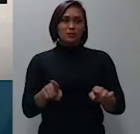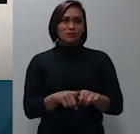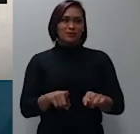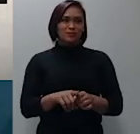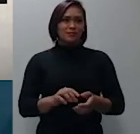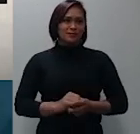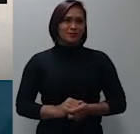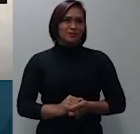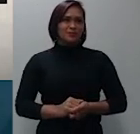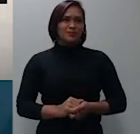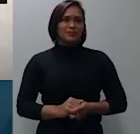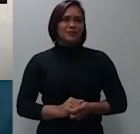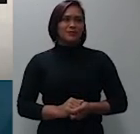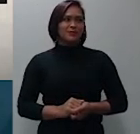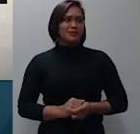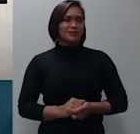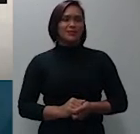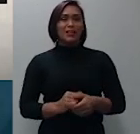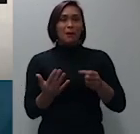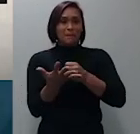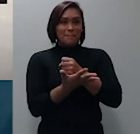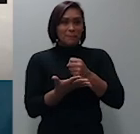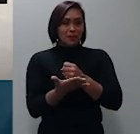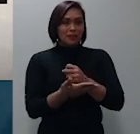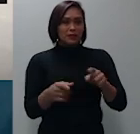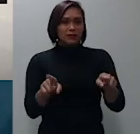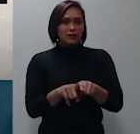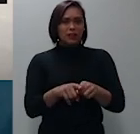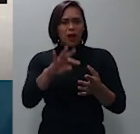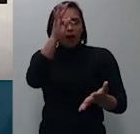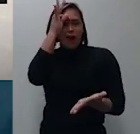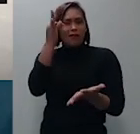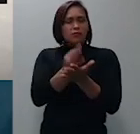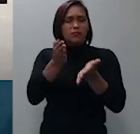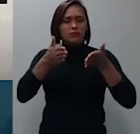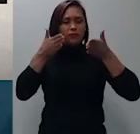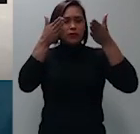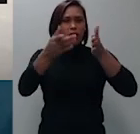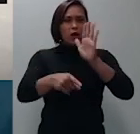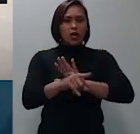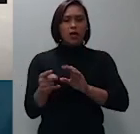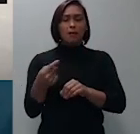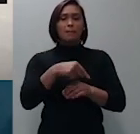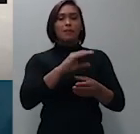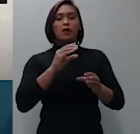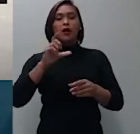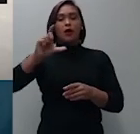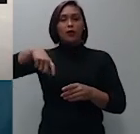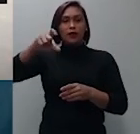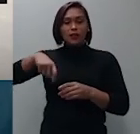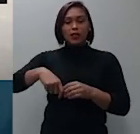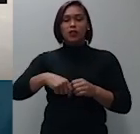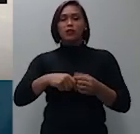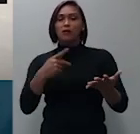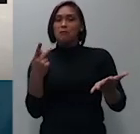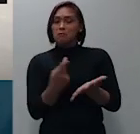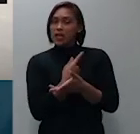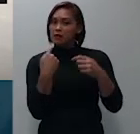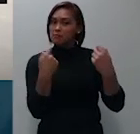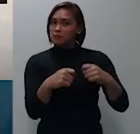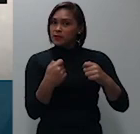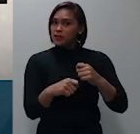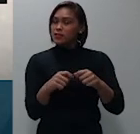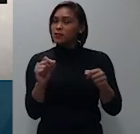conceito basilar da boa-fé objetiva que impõe ao credor o dever de agir para atenuar os seus